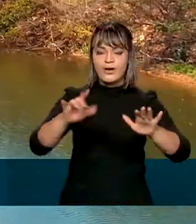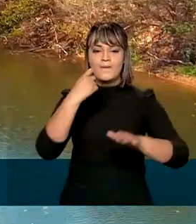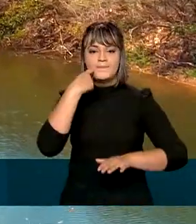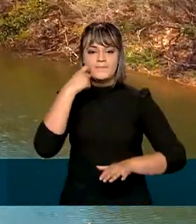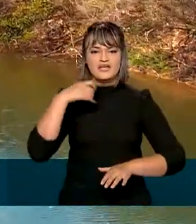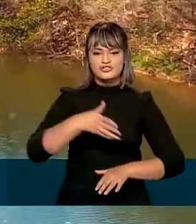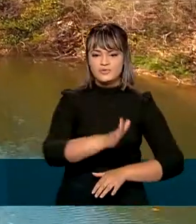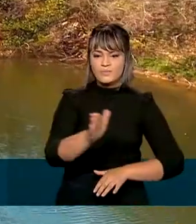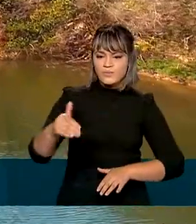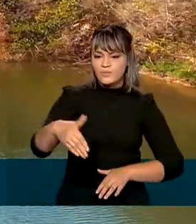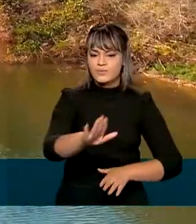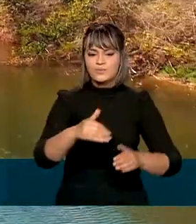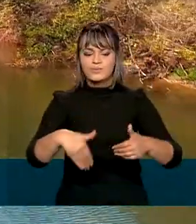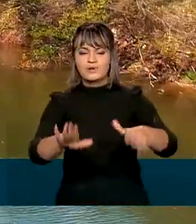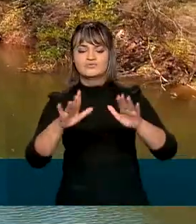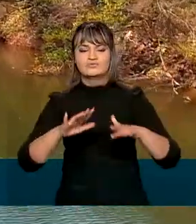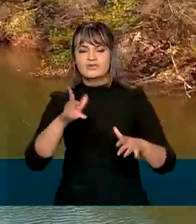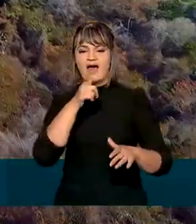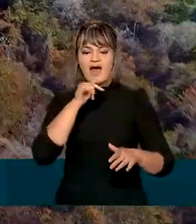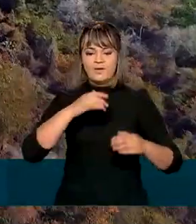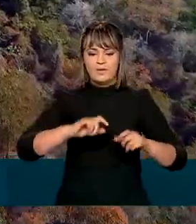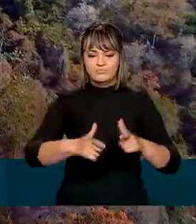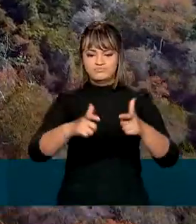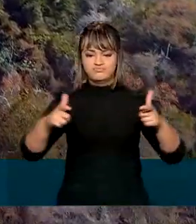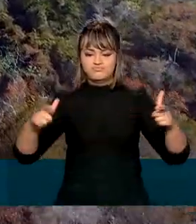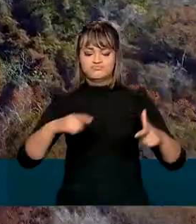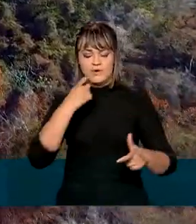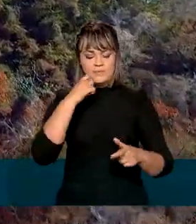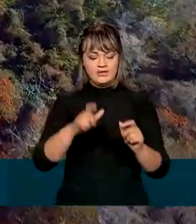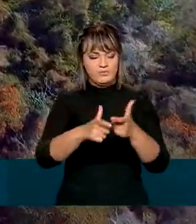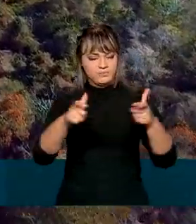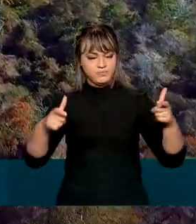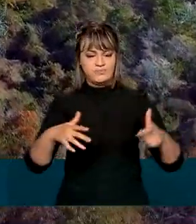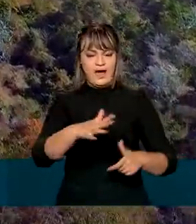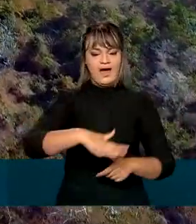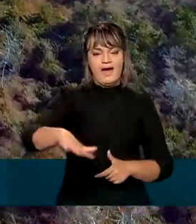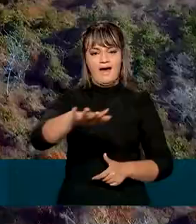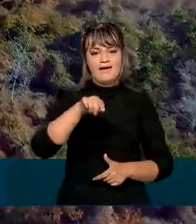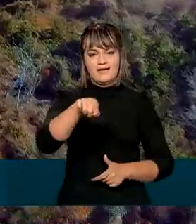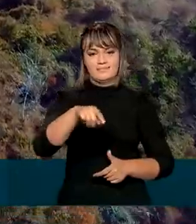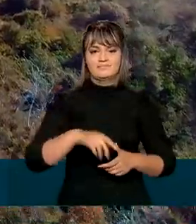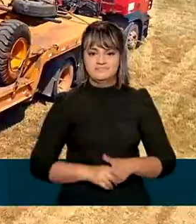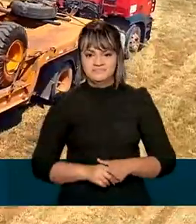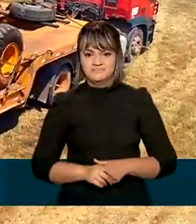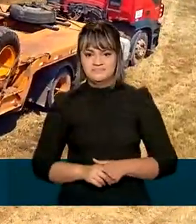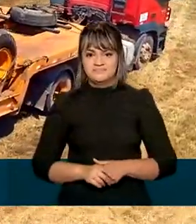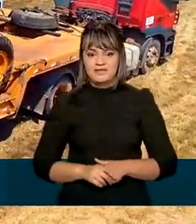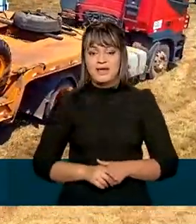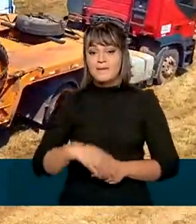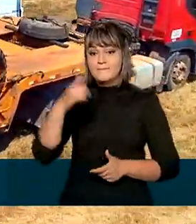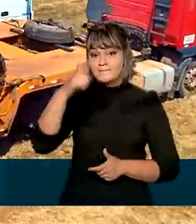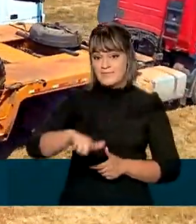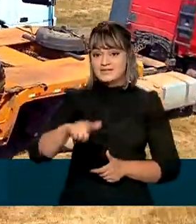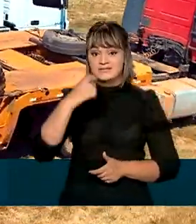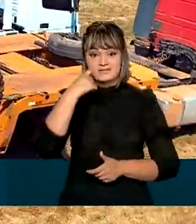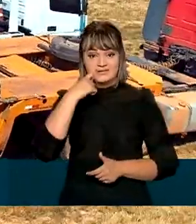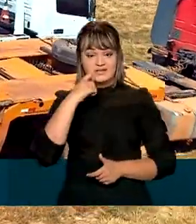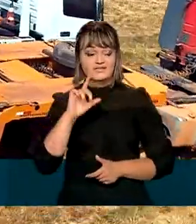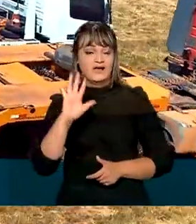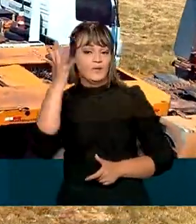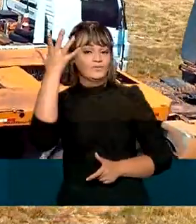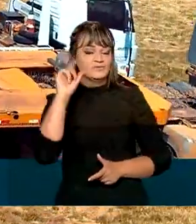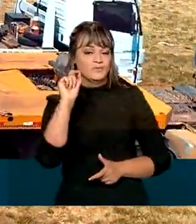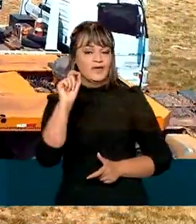peixes jovens, para ajudar na recomposição da espécie nativa Curimatã-pacu no rio Urucuia. Ainda no evento desta sexta-feira,